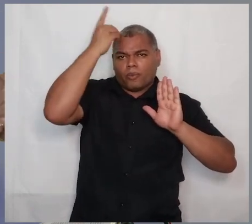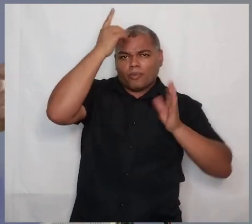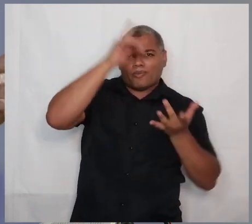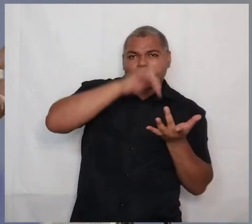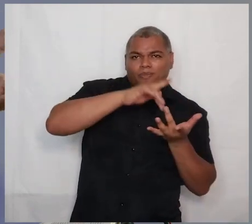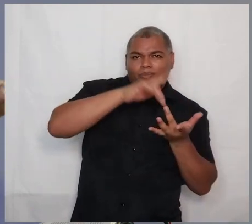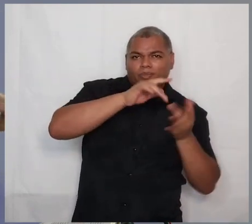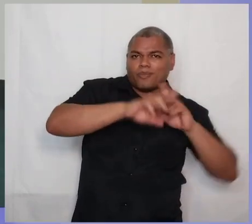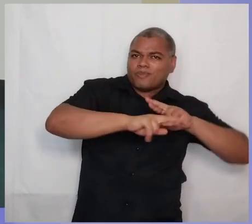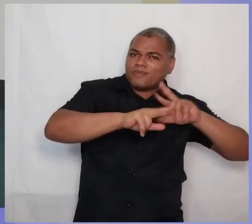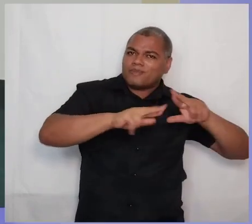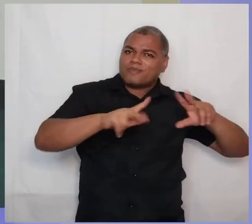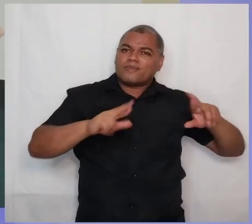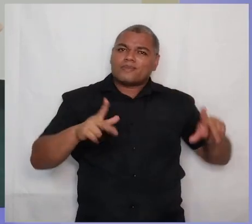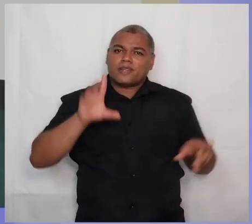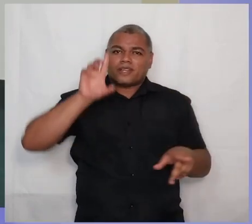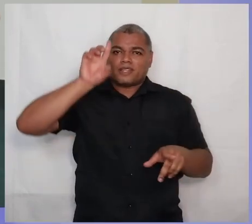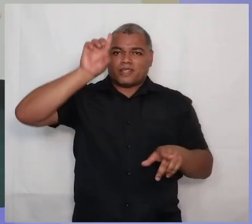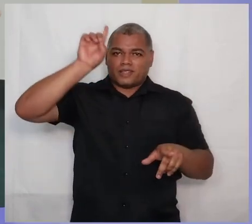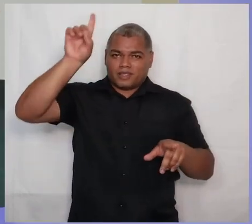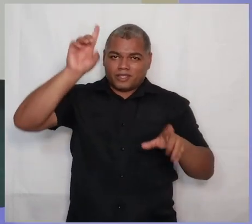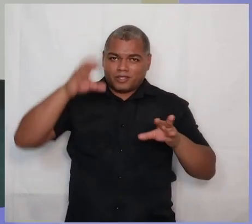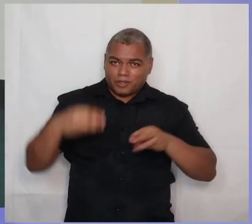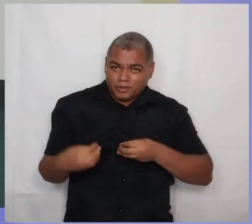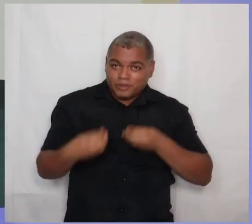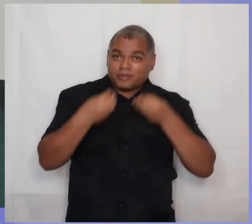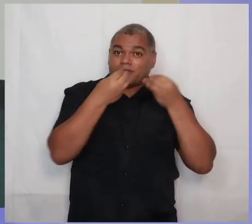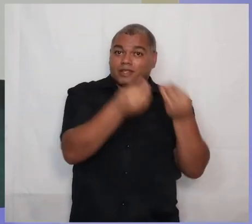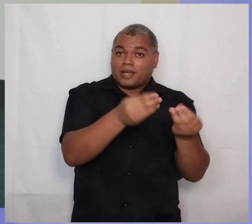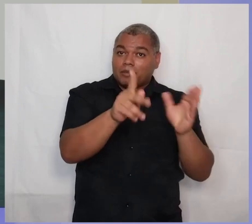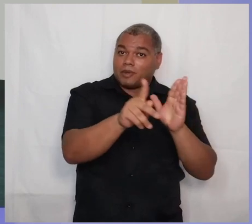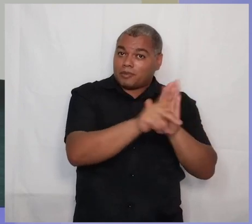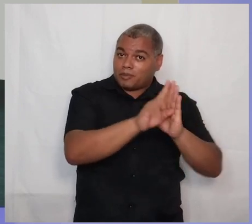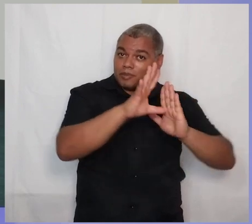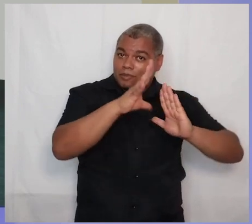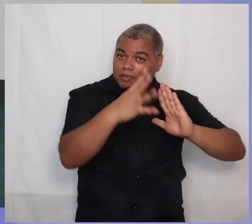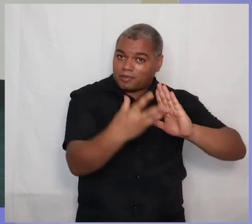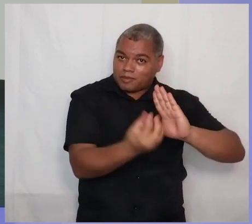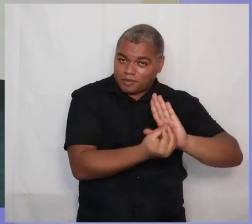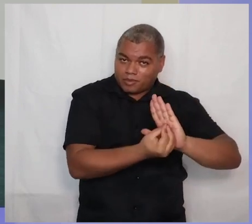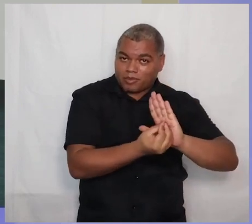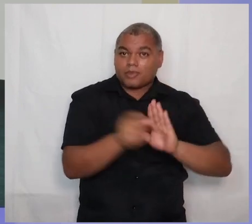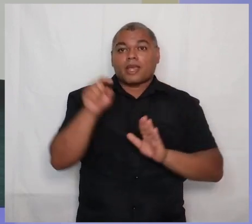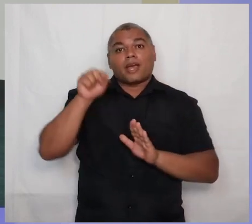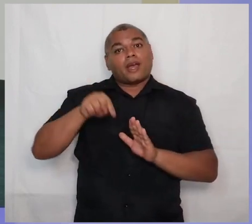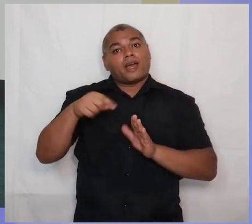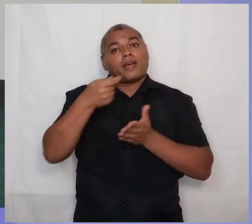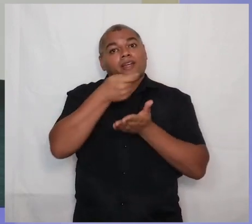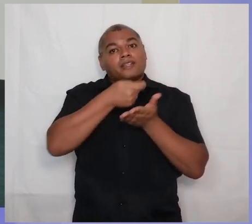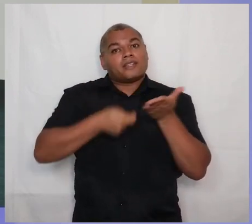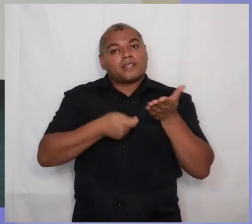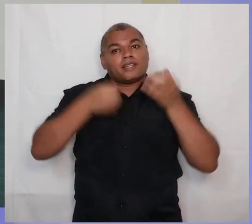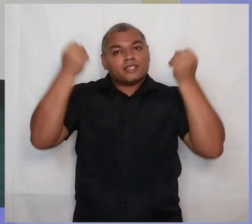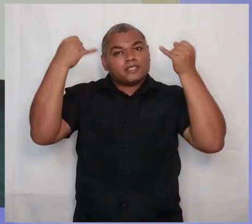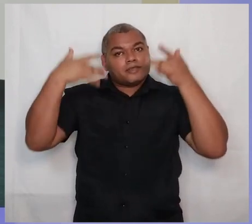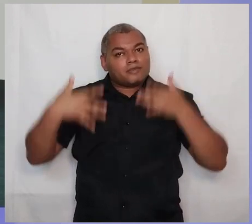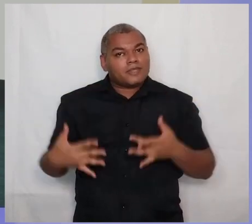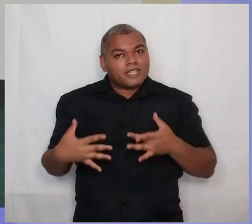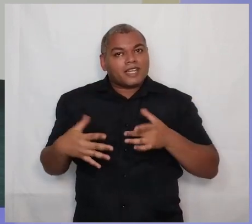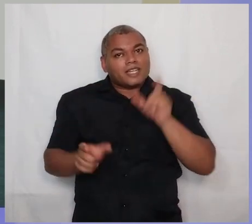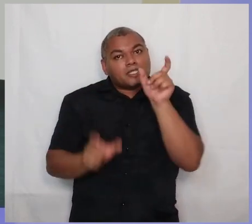concede à sua igreja, ou que o Espírito concede à sua igreja, esse texto fala a respeito de pessoas que são